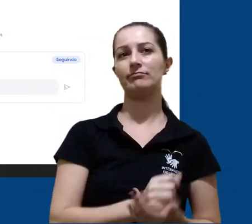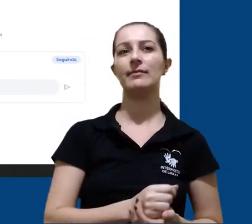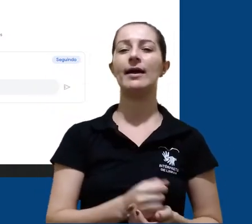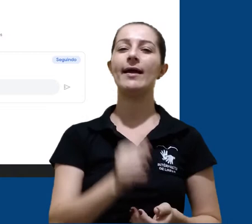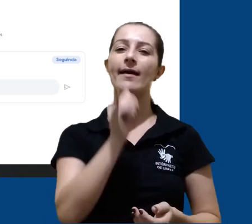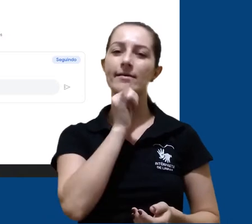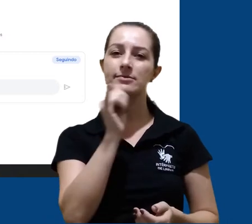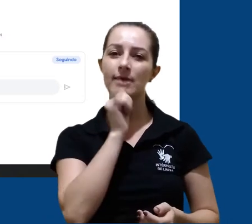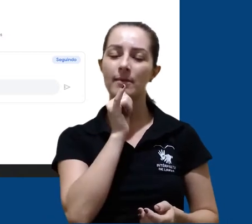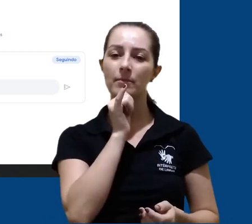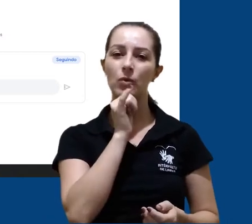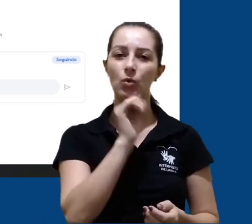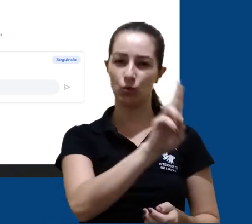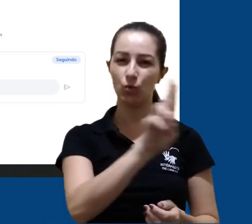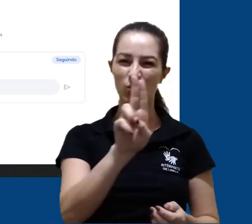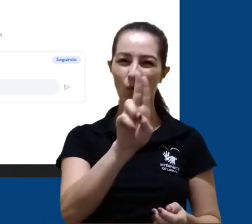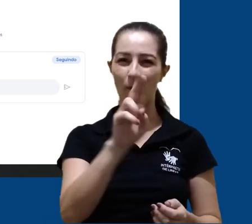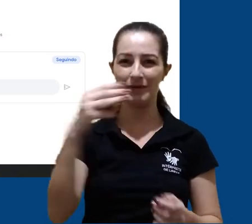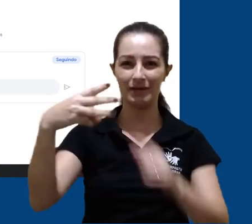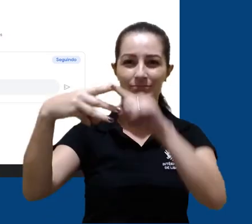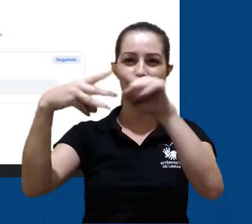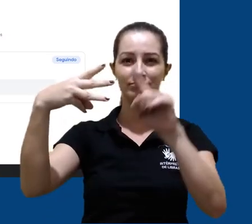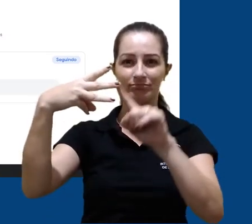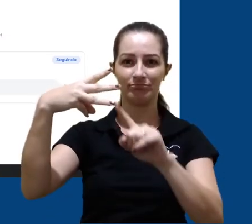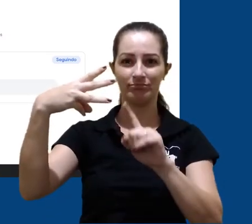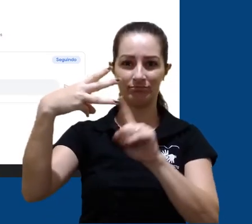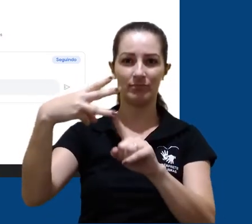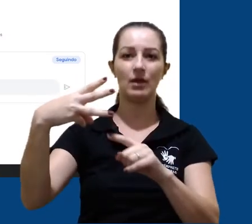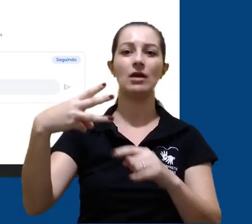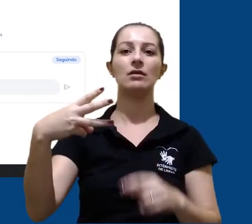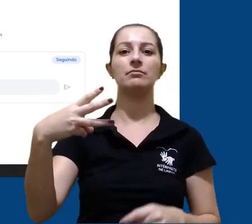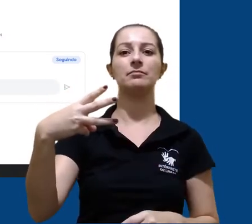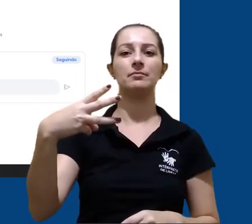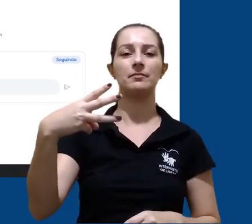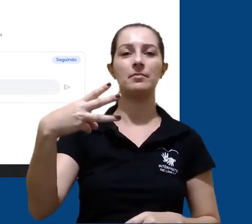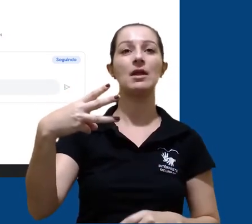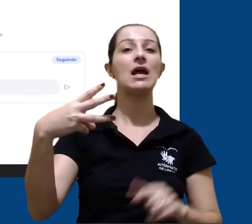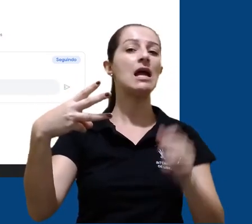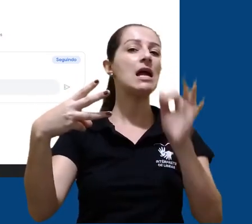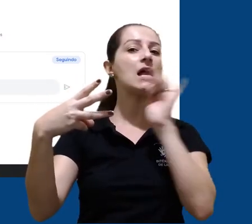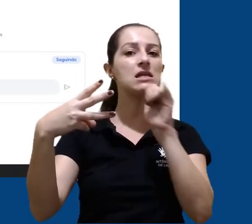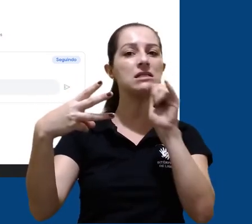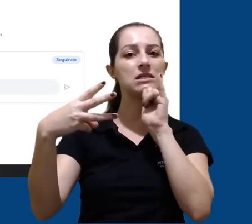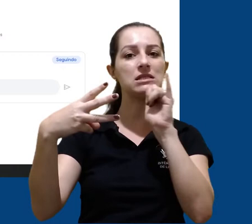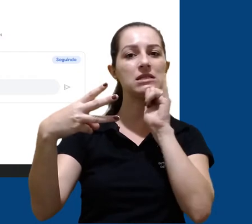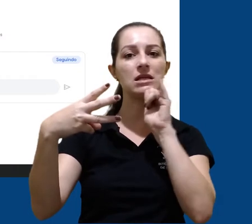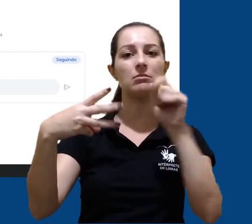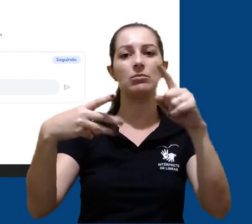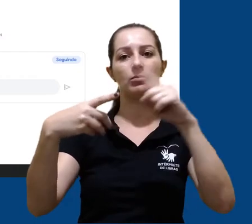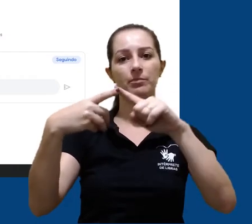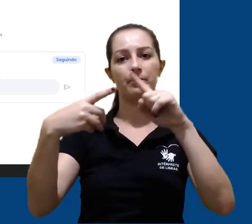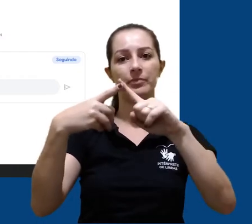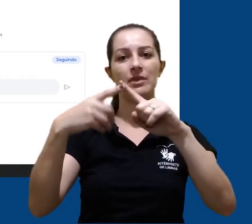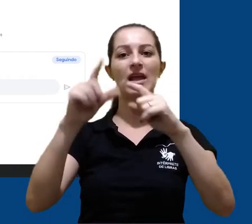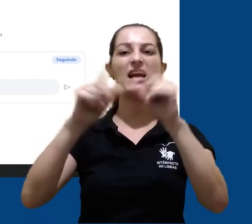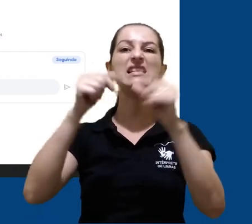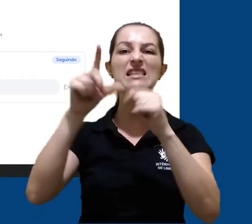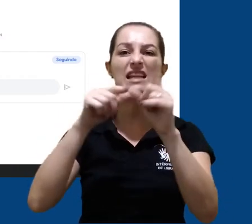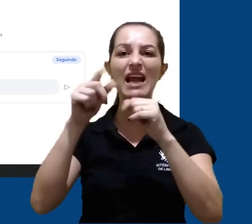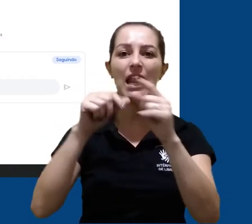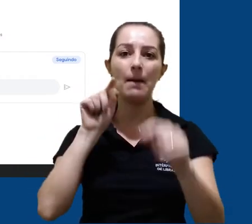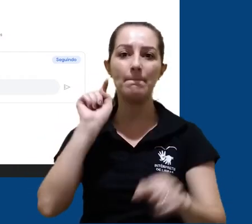direito de cada nome, temos três pontos que têm algumas opções. A primeira delas é marcar com estrela.